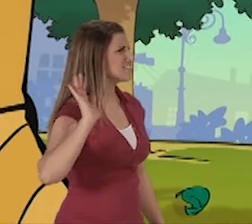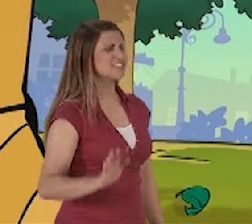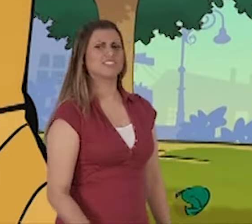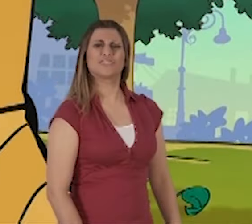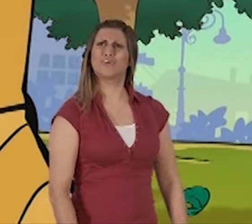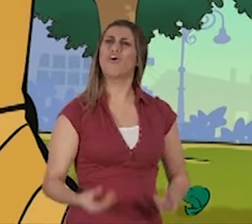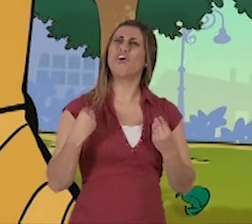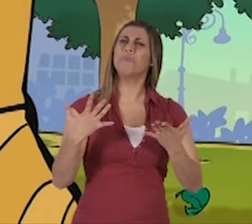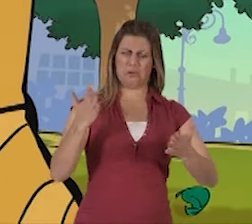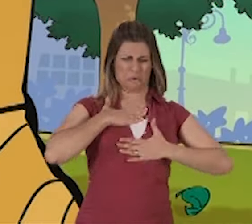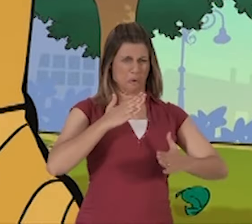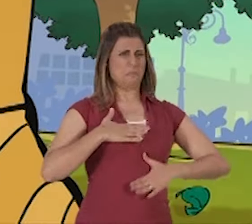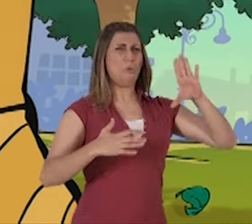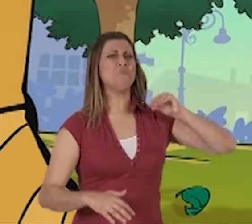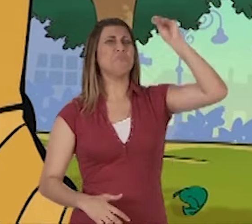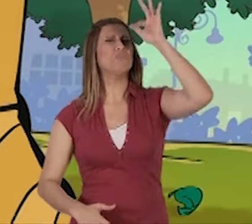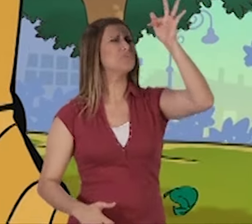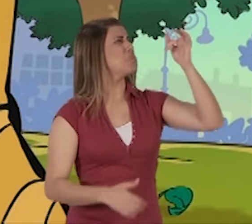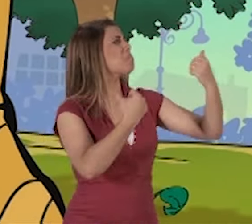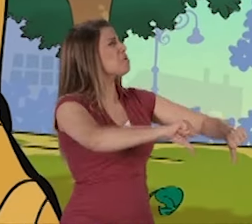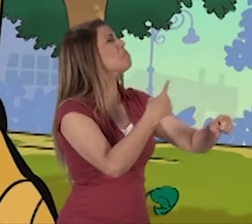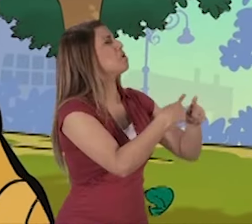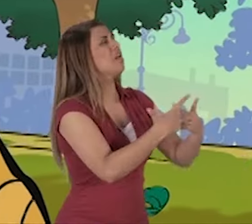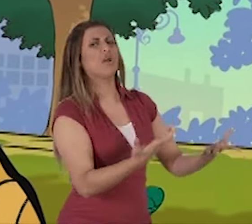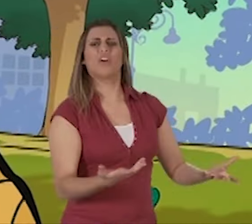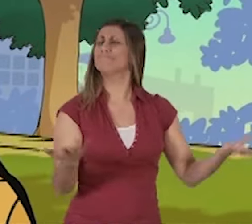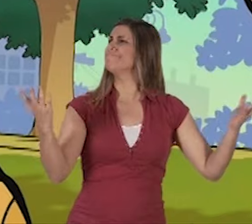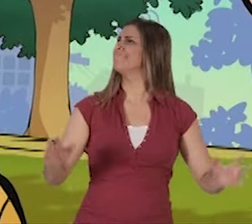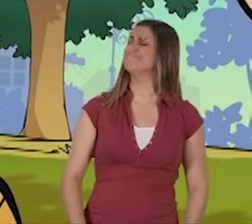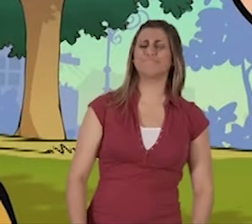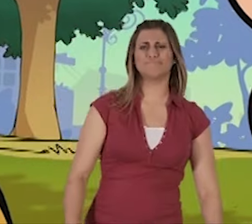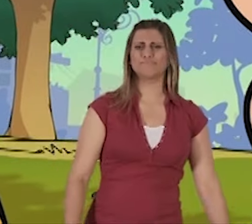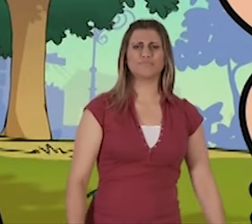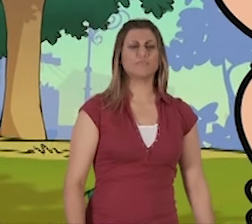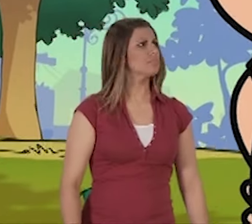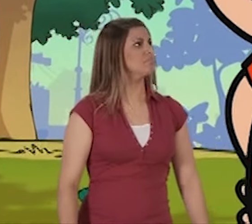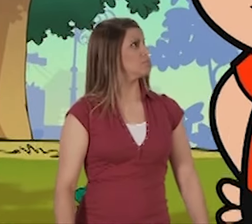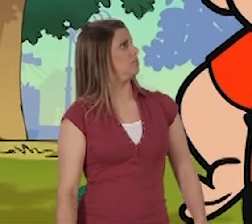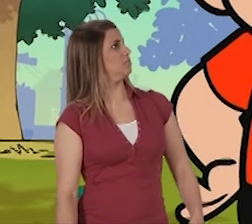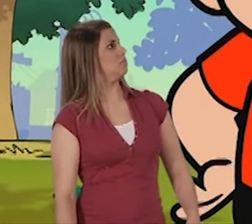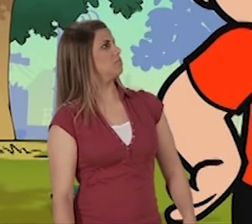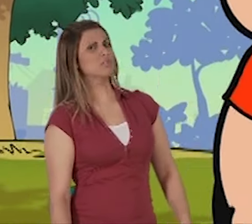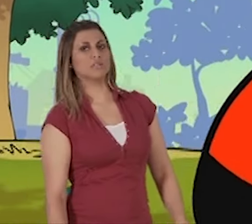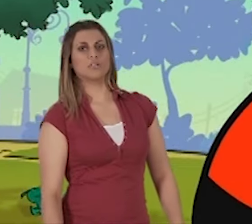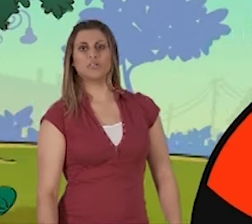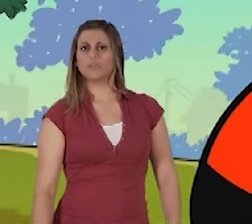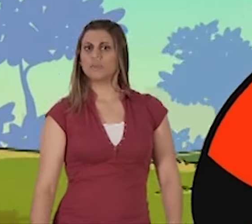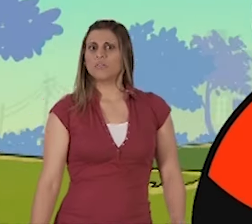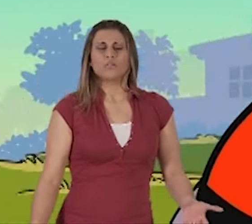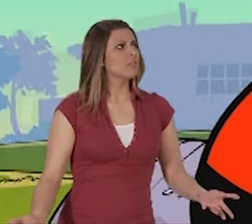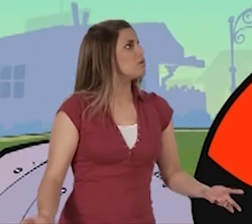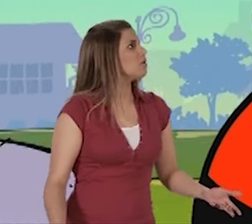Só em vida! Mais uma! Que será que deu errado dessa vez, hein? Ei, garoto! Ei, garoto!